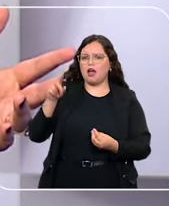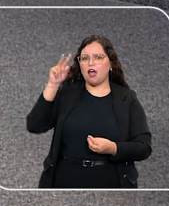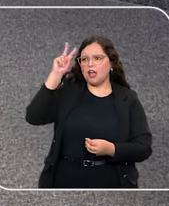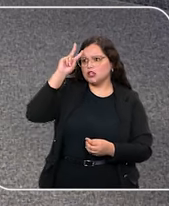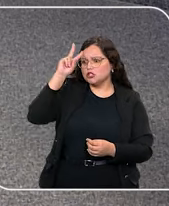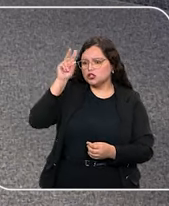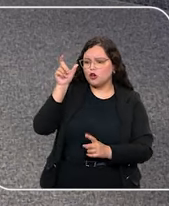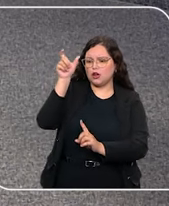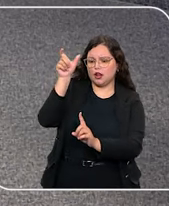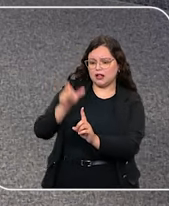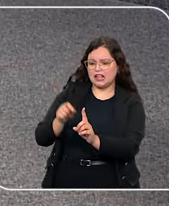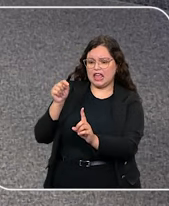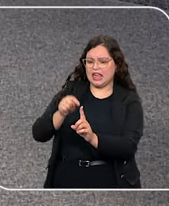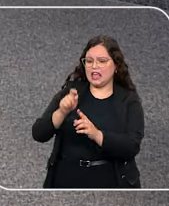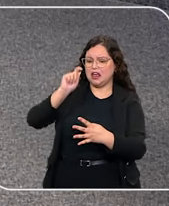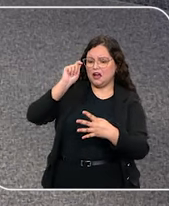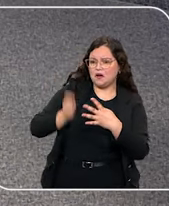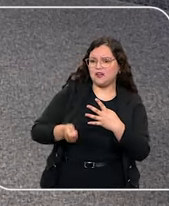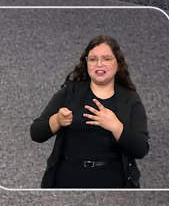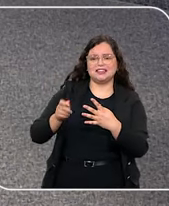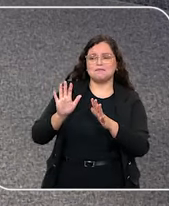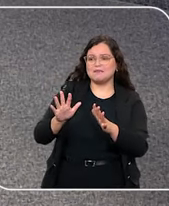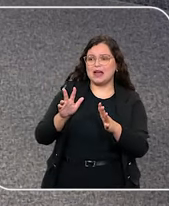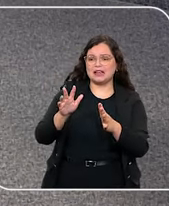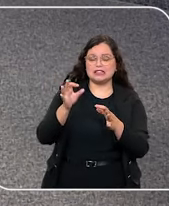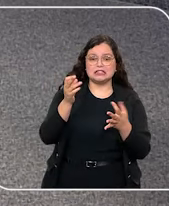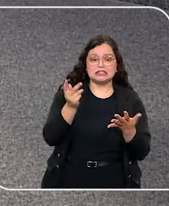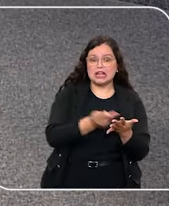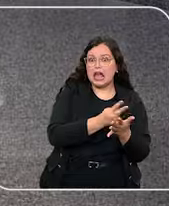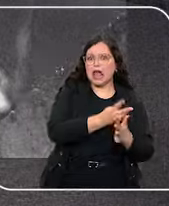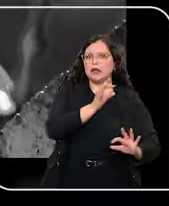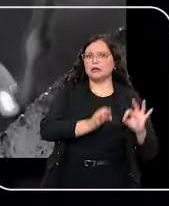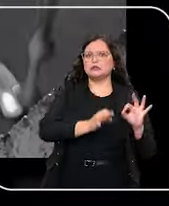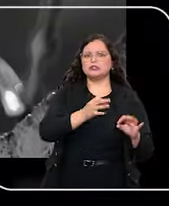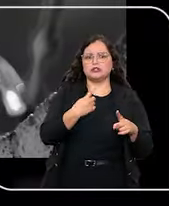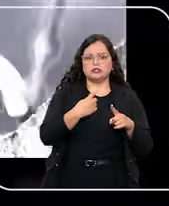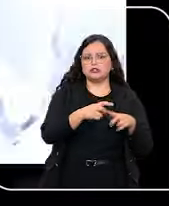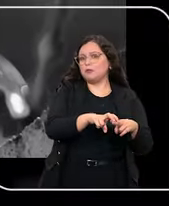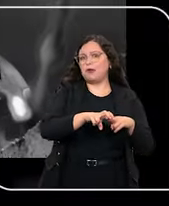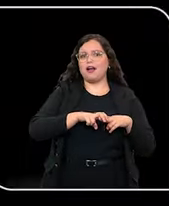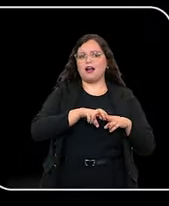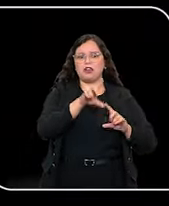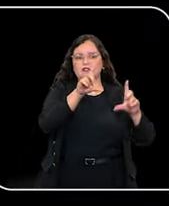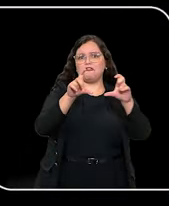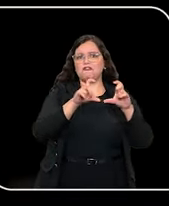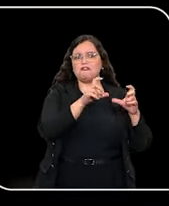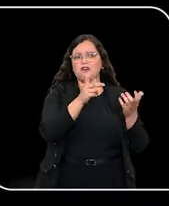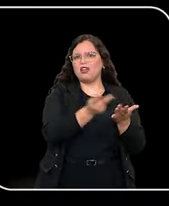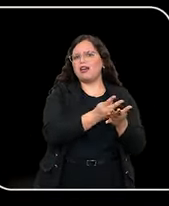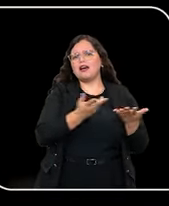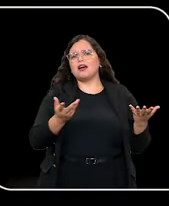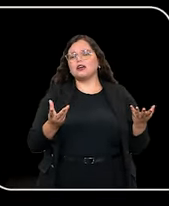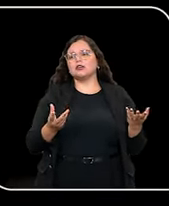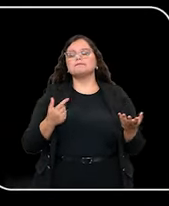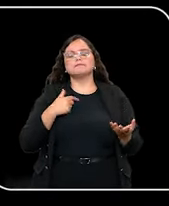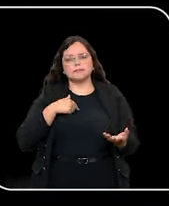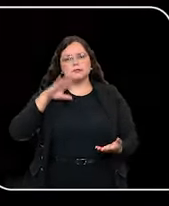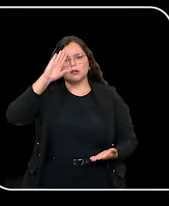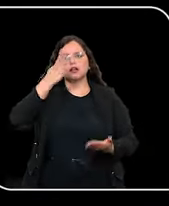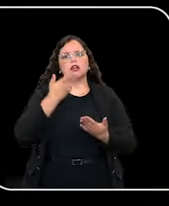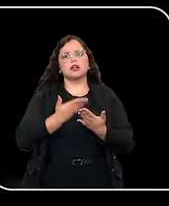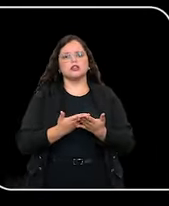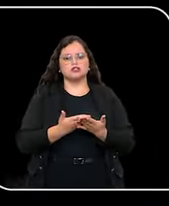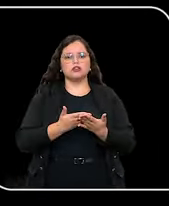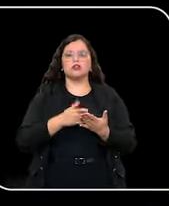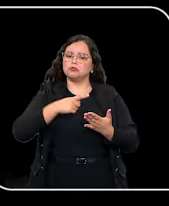pessoa condenada injustamente, não é? Por conta de um reconhecimento fotográfico falho, mas eu acredito que são casos